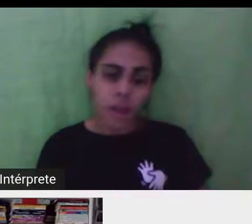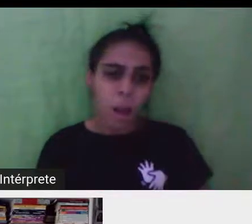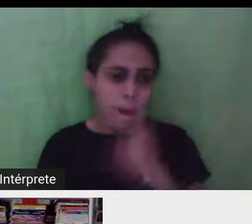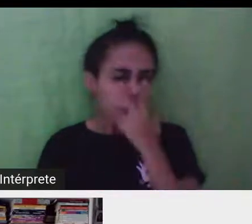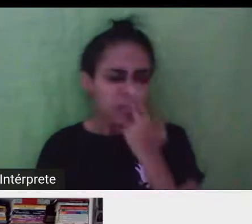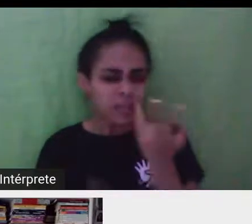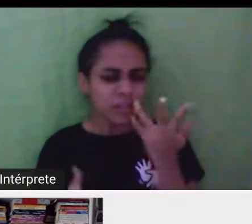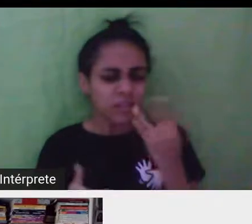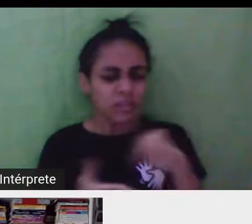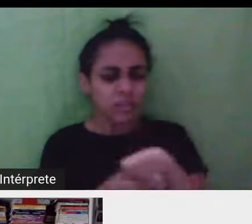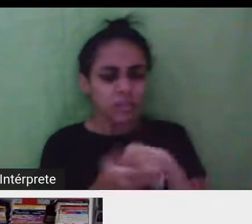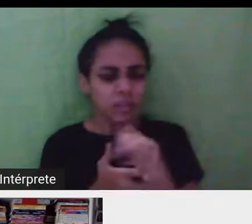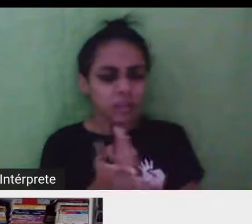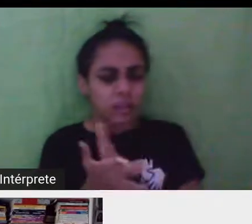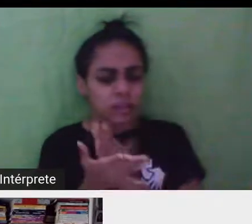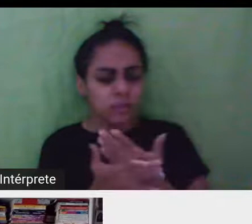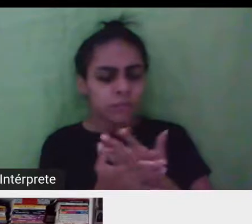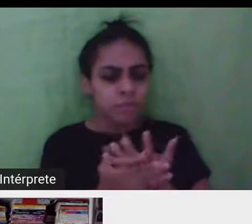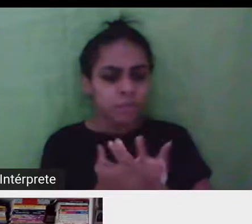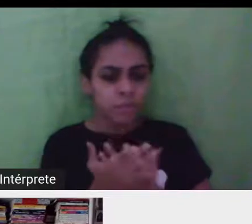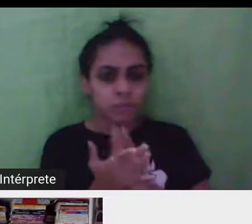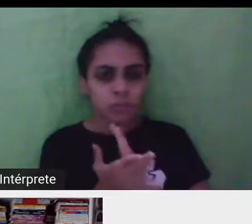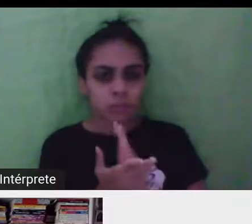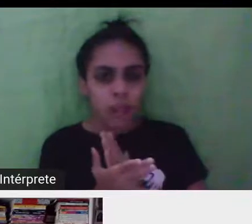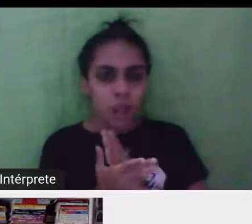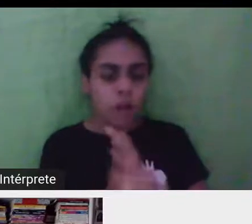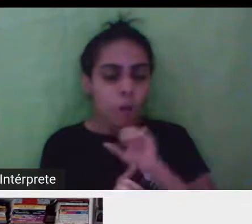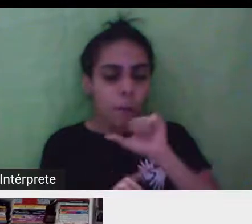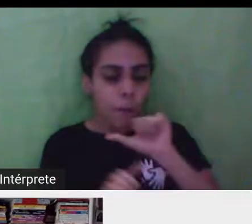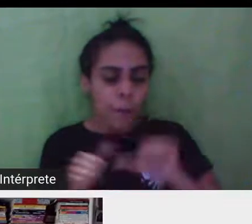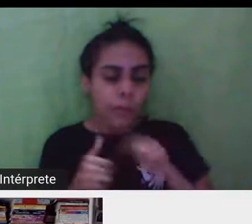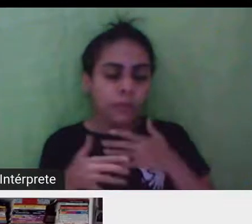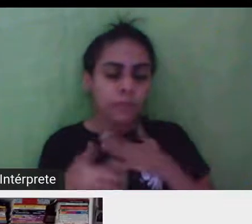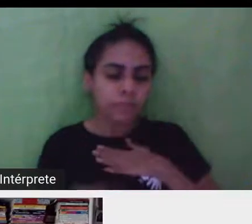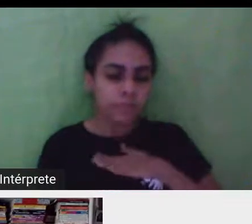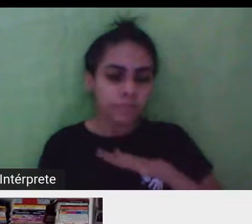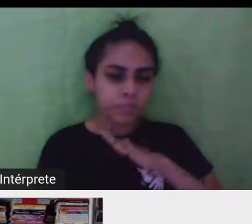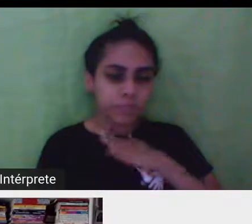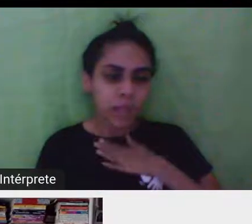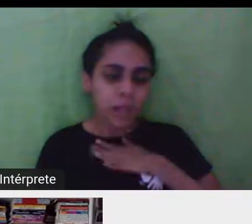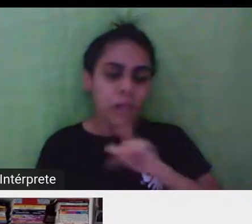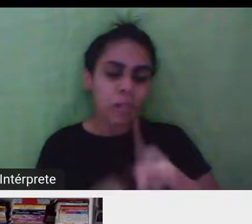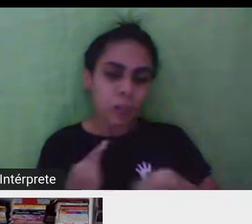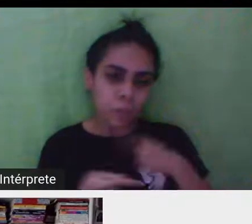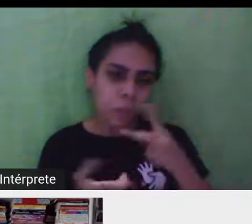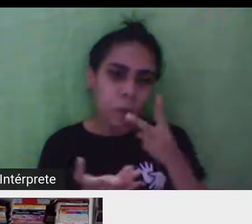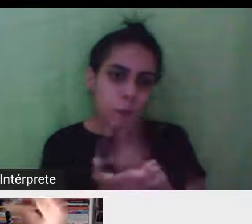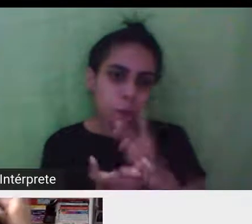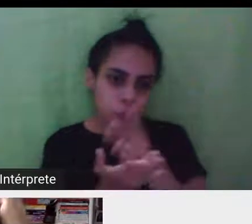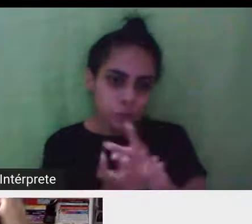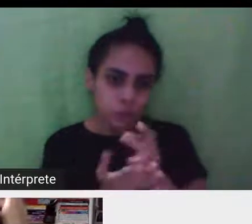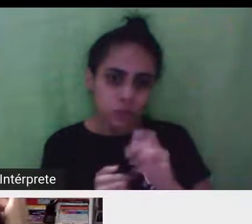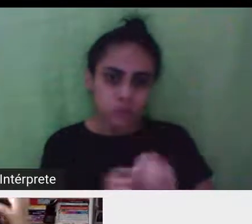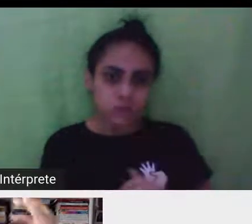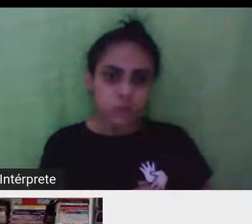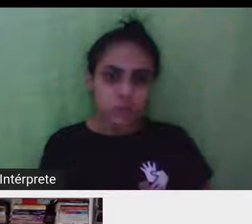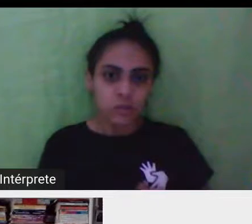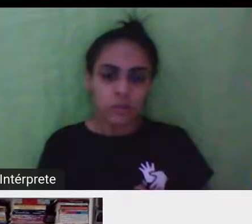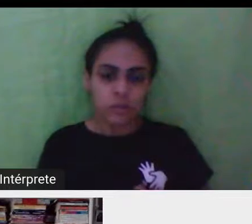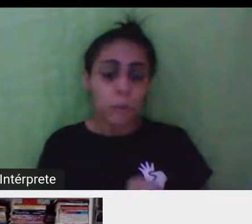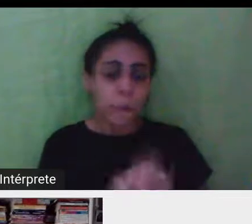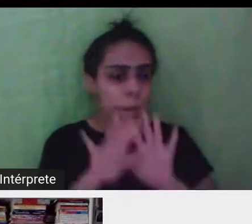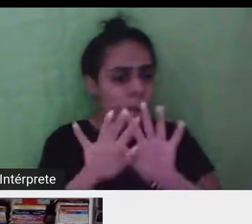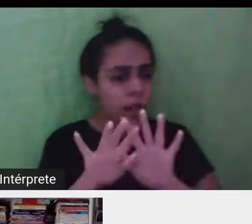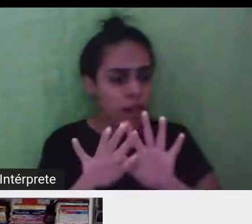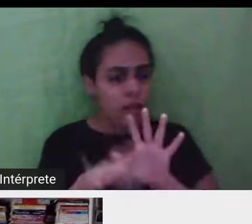negócio, eu não, preciso respirar, eu vou transformar isso aqui numa minissérie, amanhã eu continuo. E aí, nem sempre eu volto, mas daqui para o